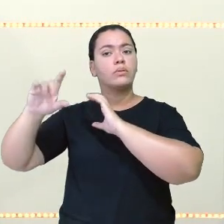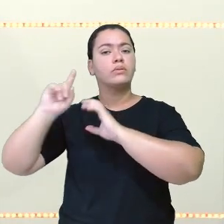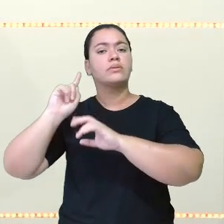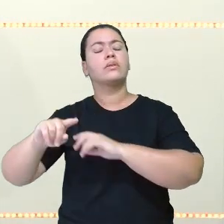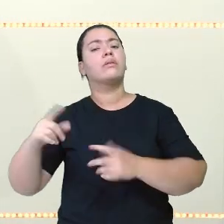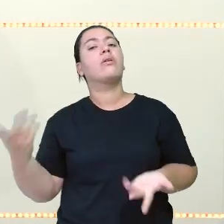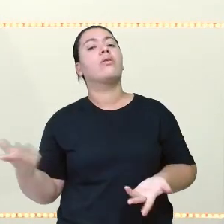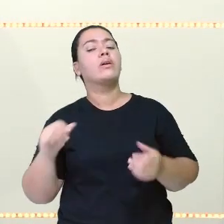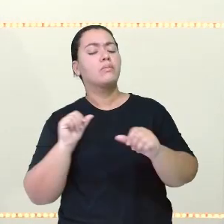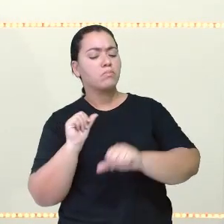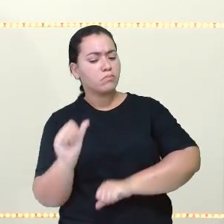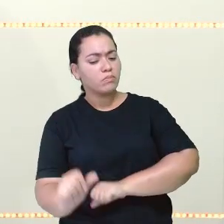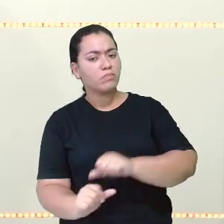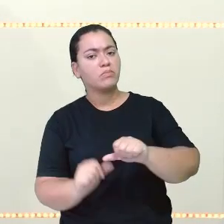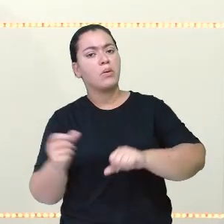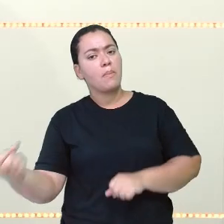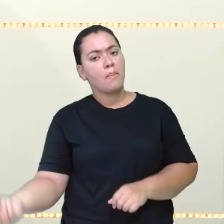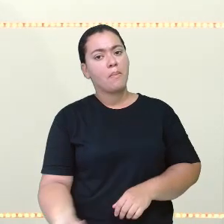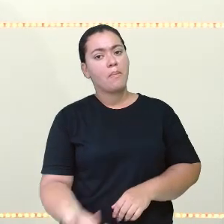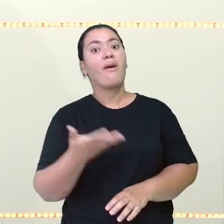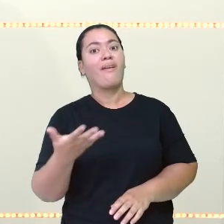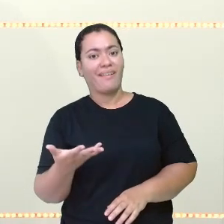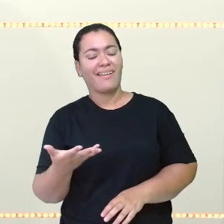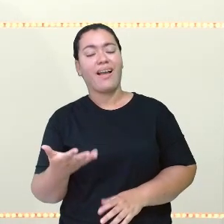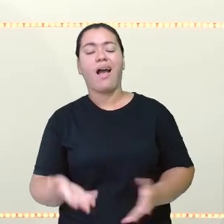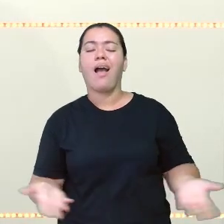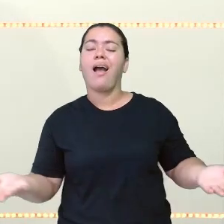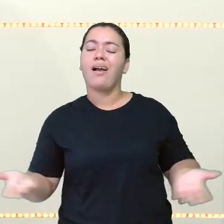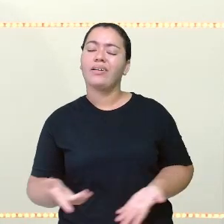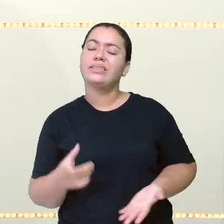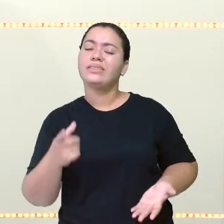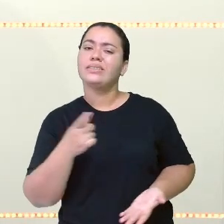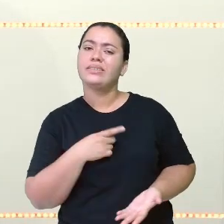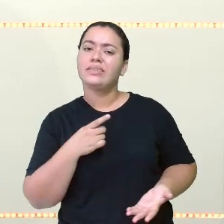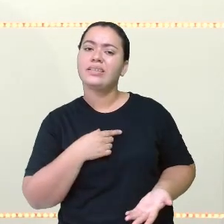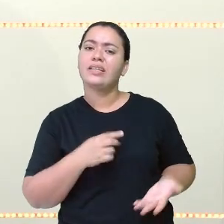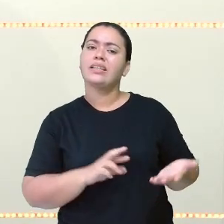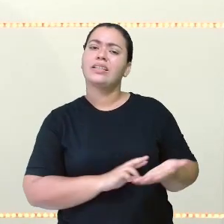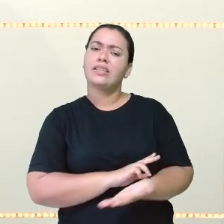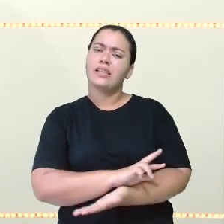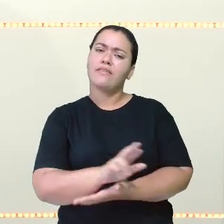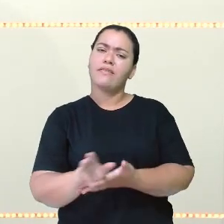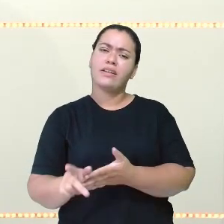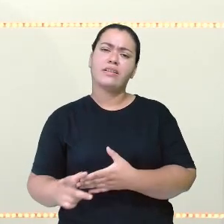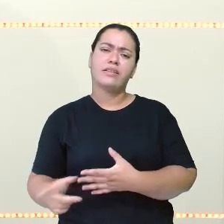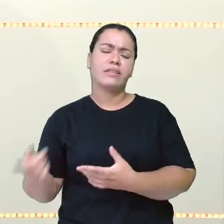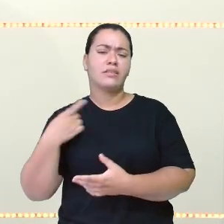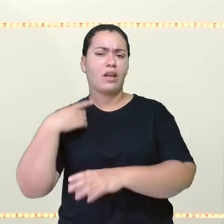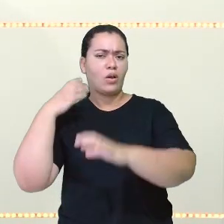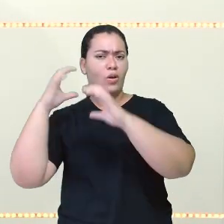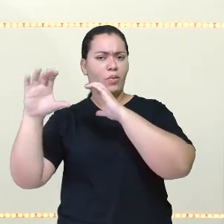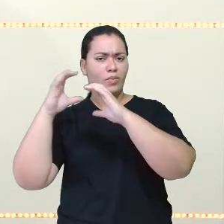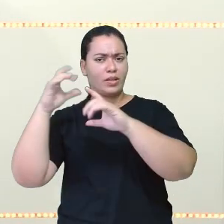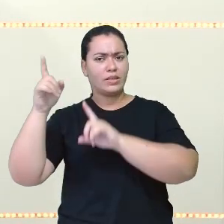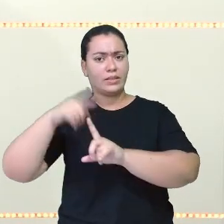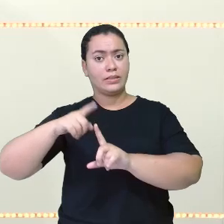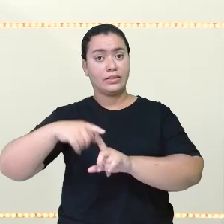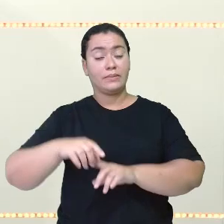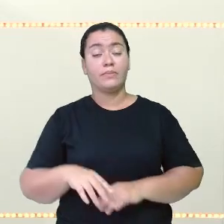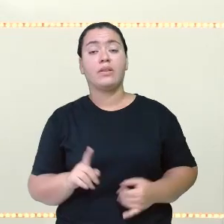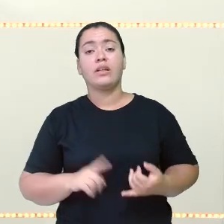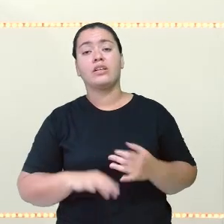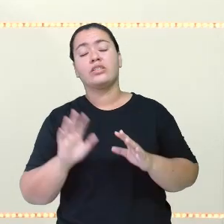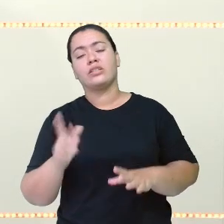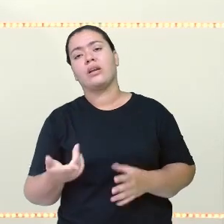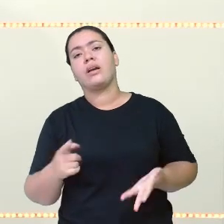modernizaram. E hoje em dia, a gente já tem diferenciados meios de comunicações. Hoje em dia, a gente já consegue